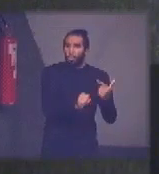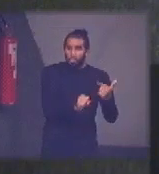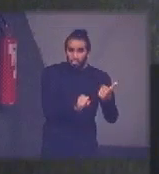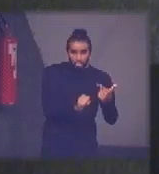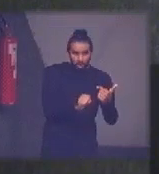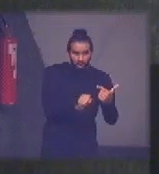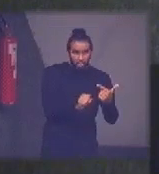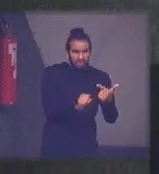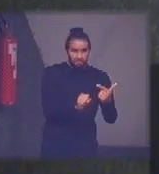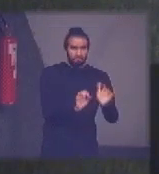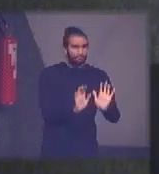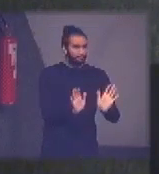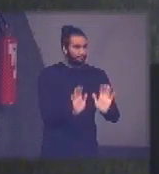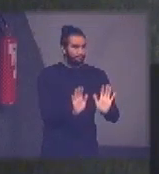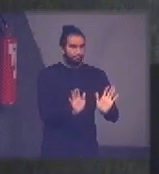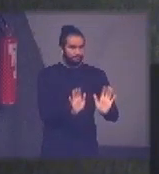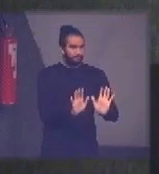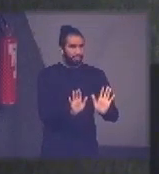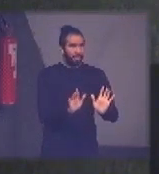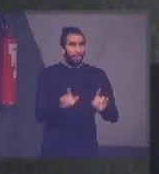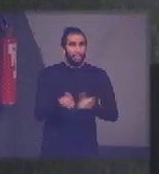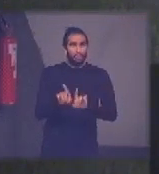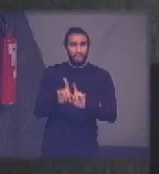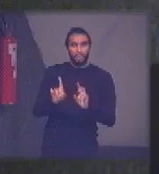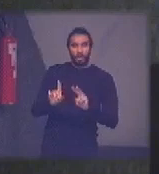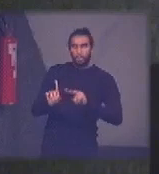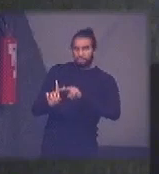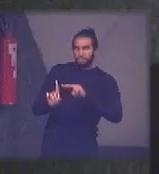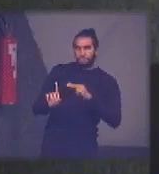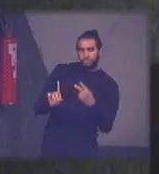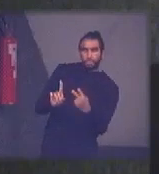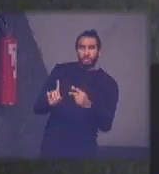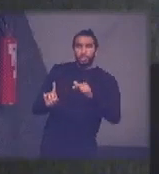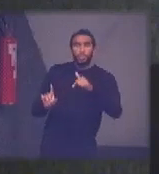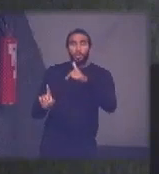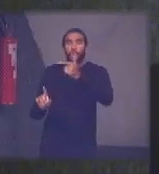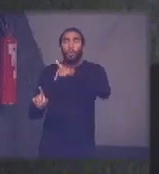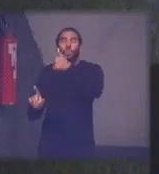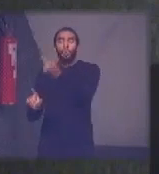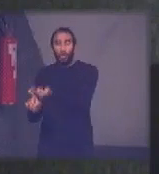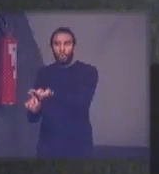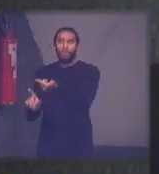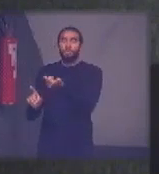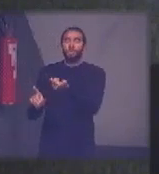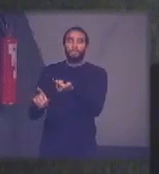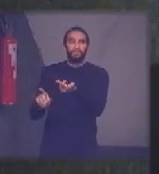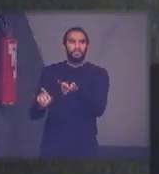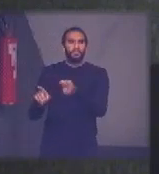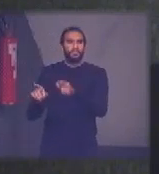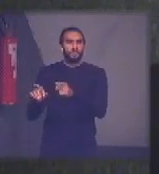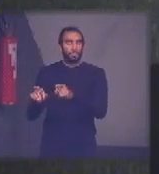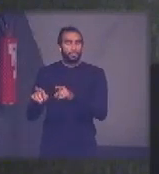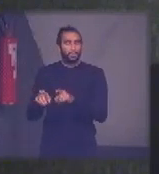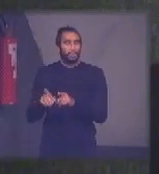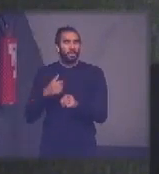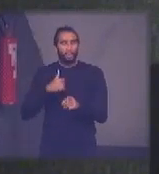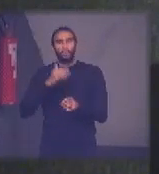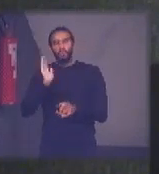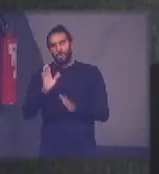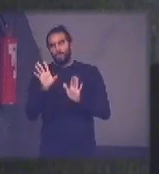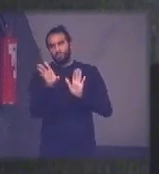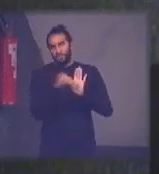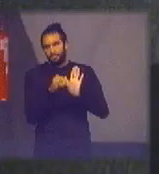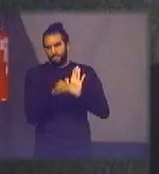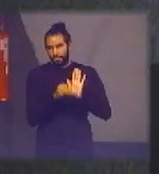tangenciando como uma variável preditora e sim no mínimo esses aí que eu coloquei, no